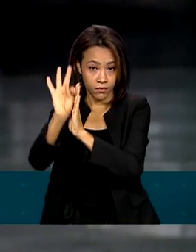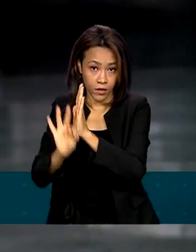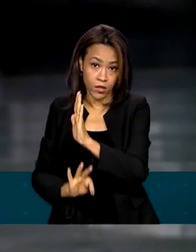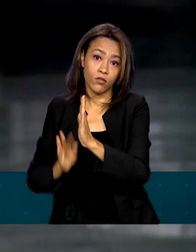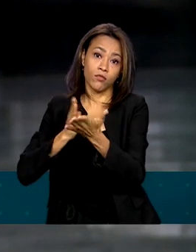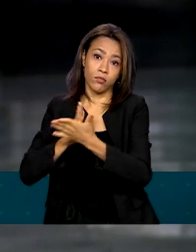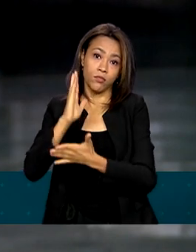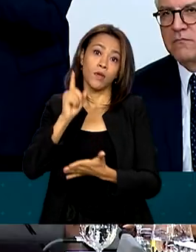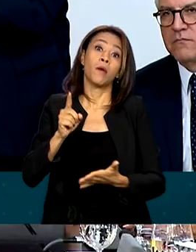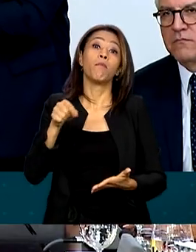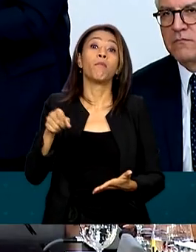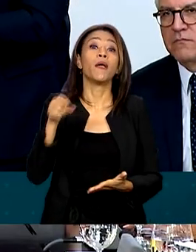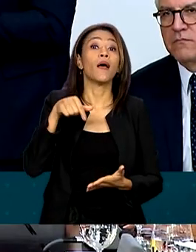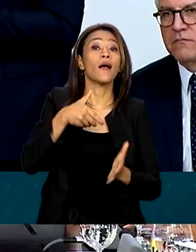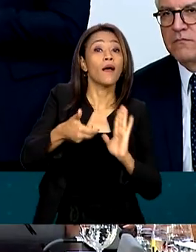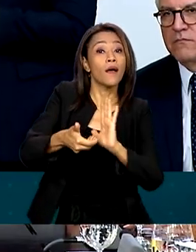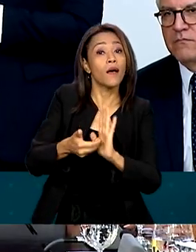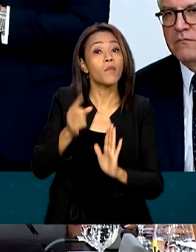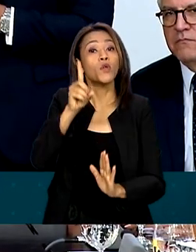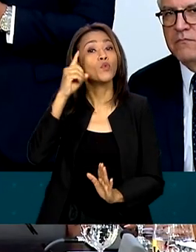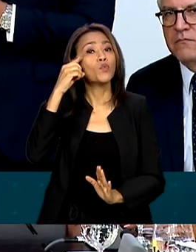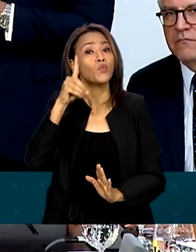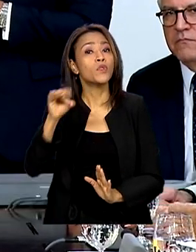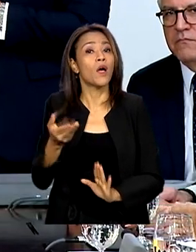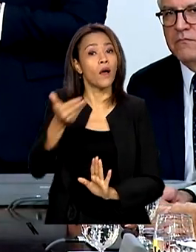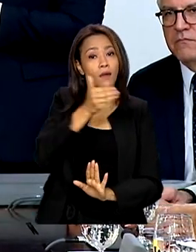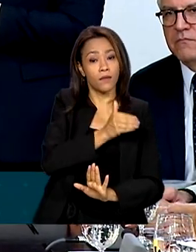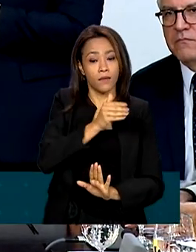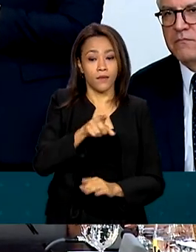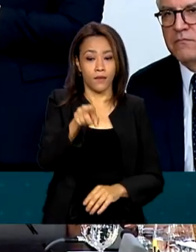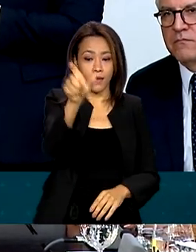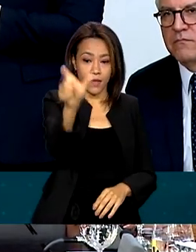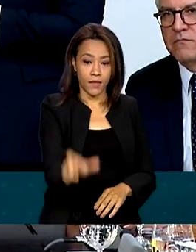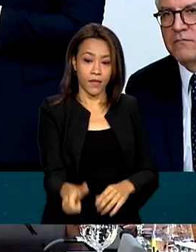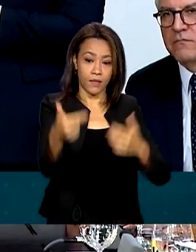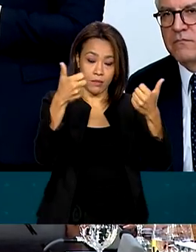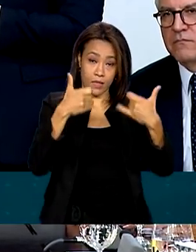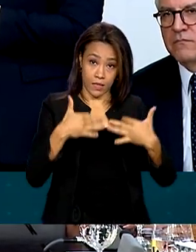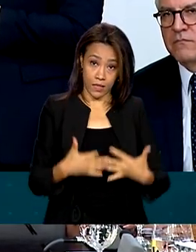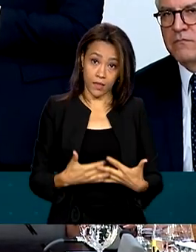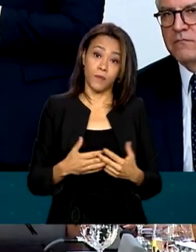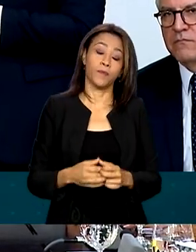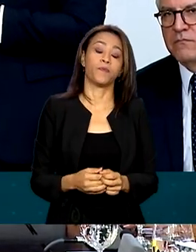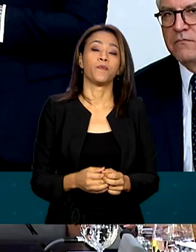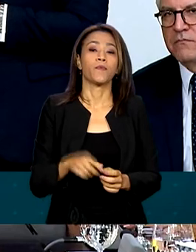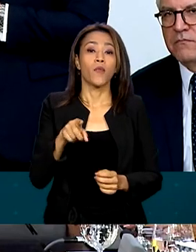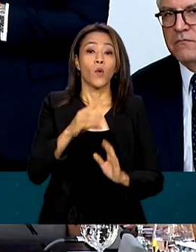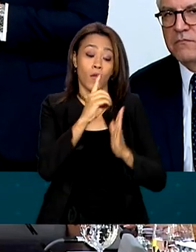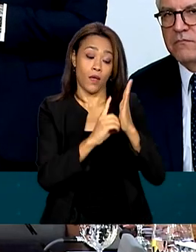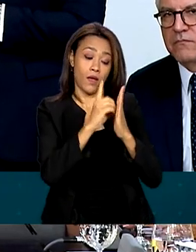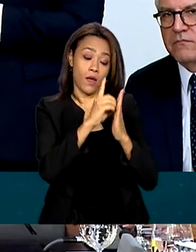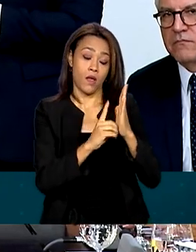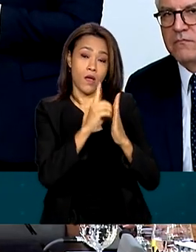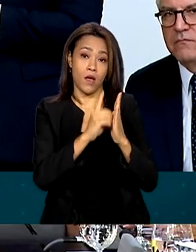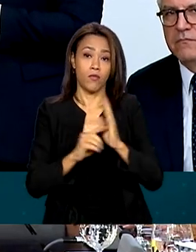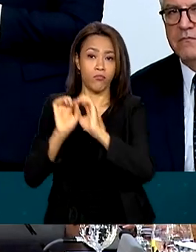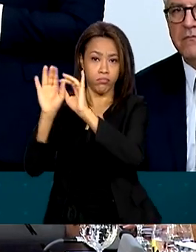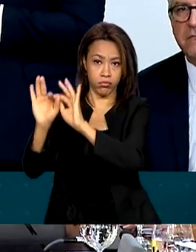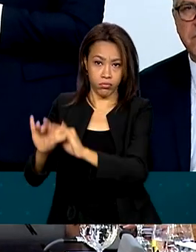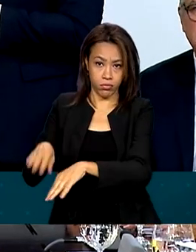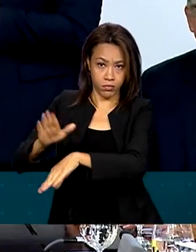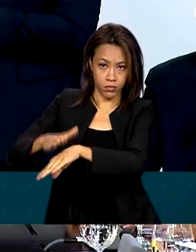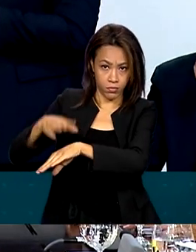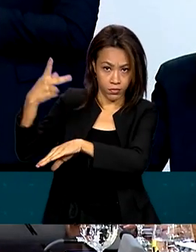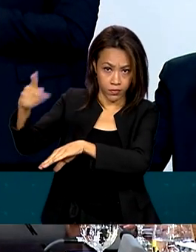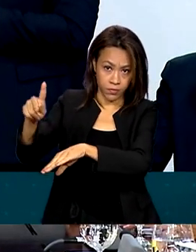um dia antes. O ato de entrega do projeto decreto legislativo, número 1 de 23, editado por V. Exª